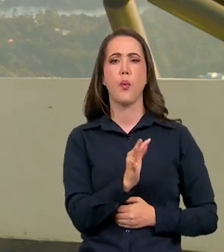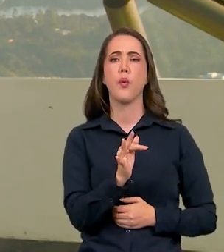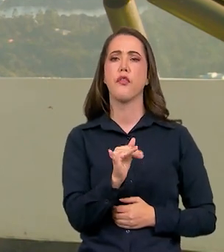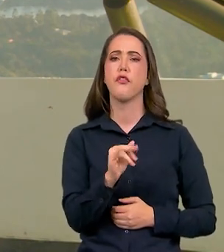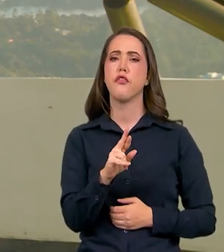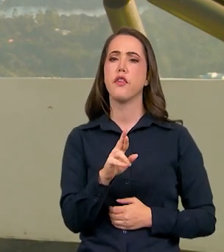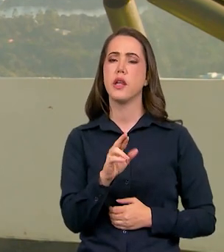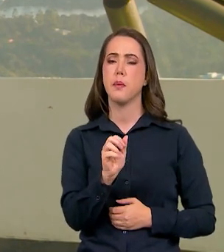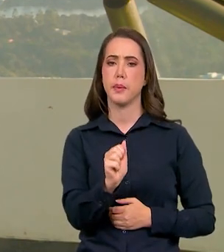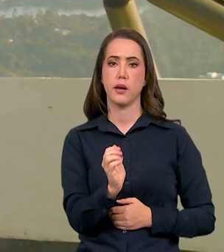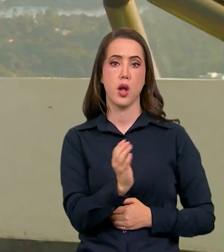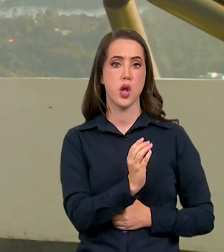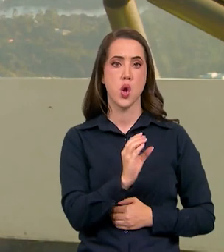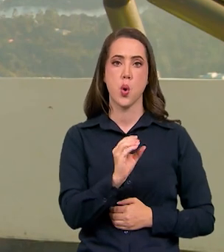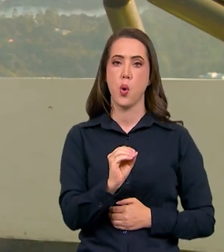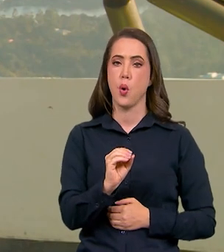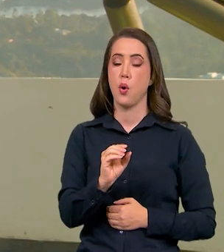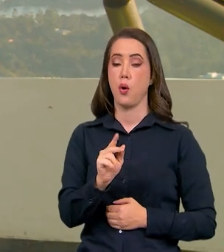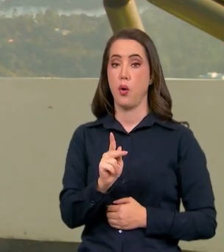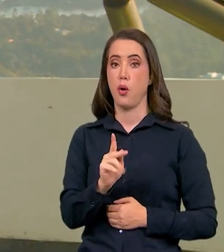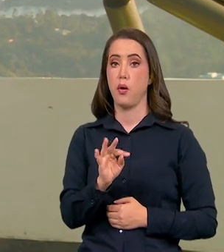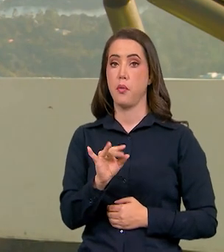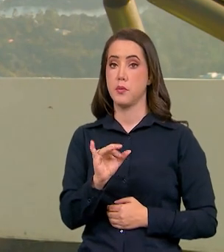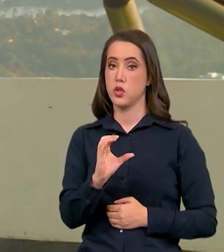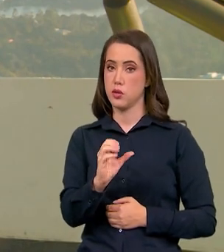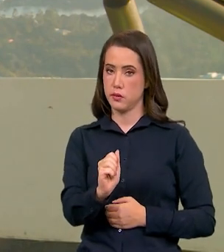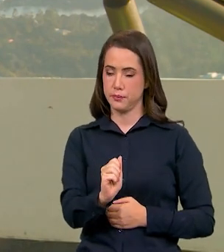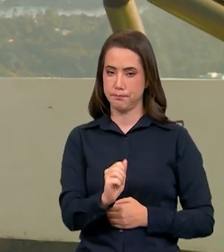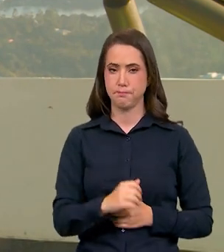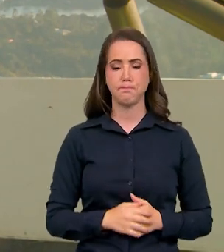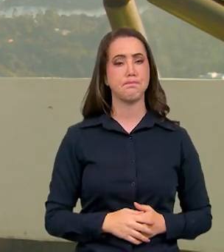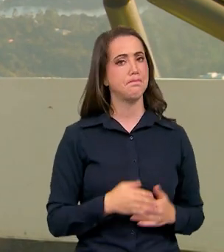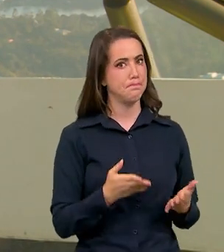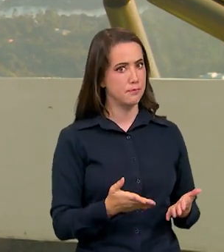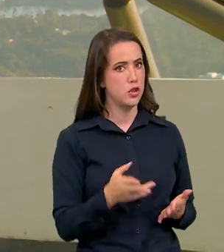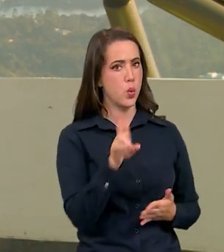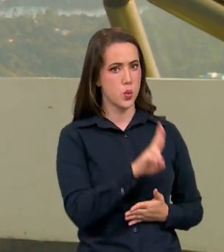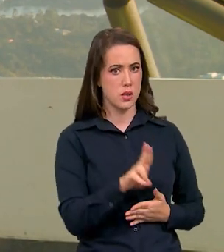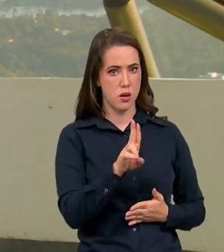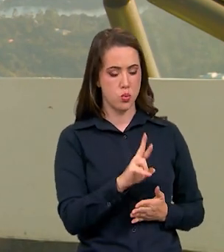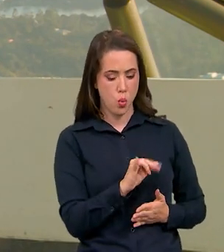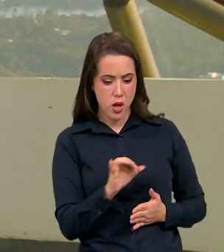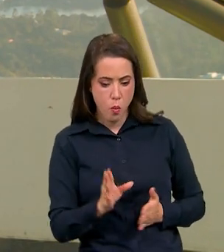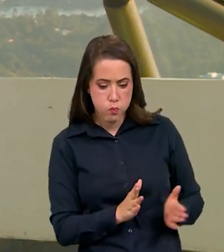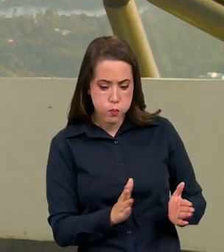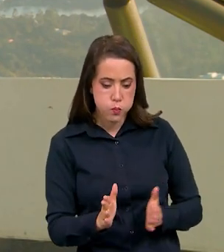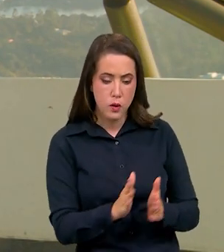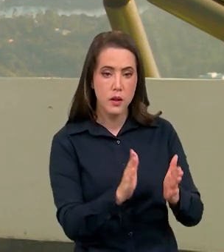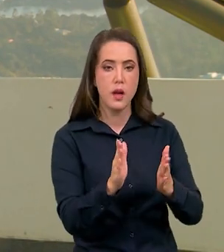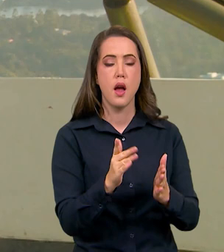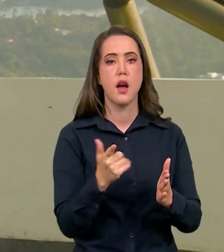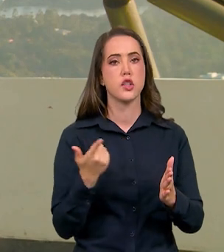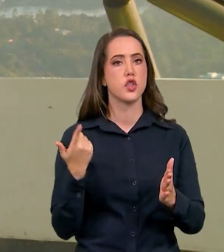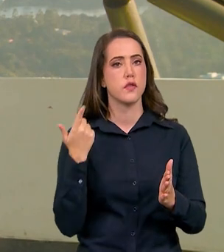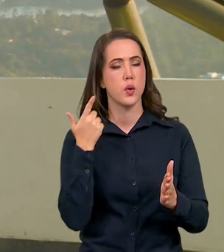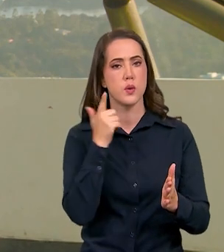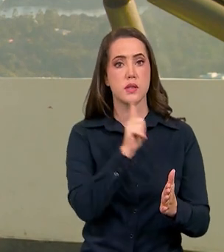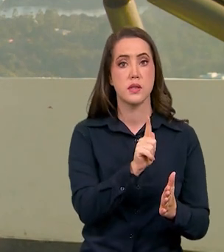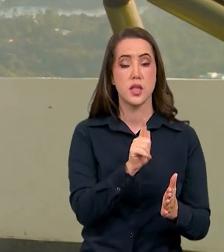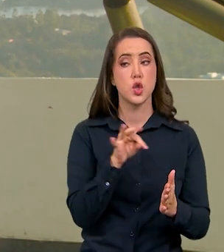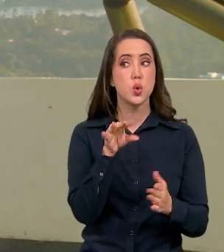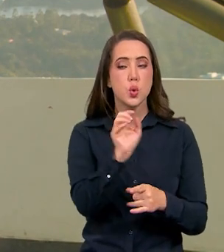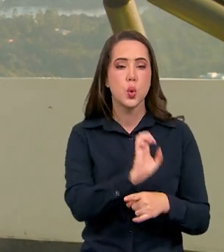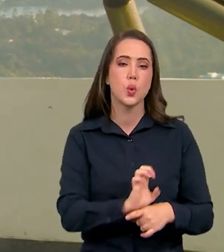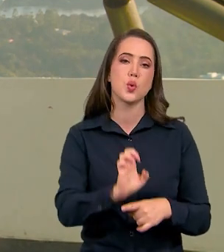vai chegar sem que todas as infovias são oito infovias que estão em execução. Vamos chegar em todos